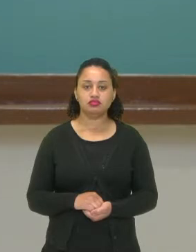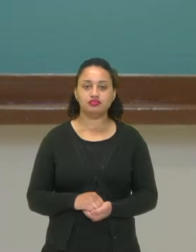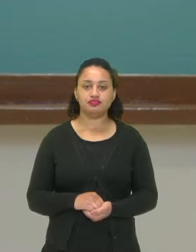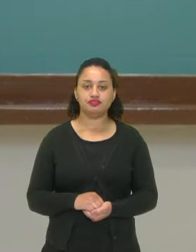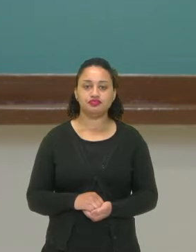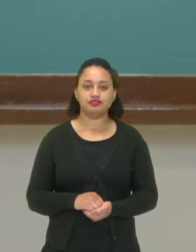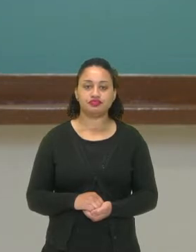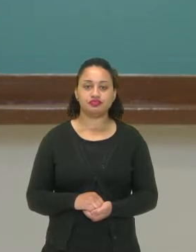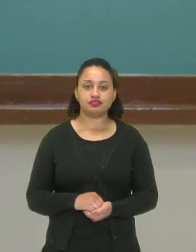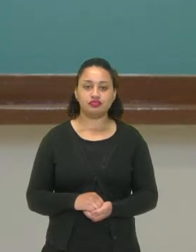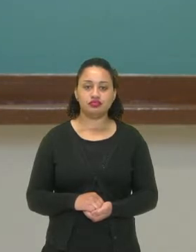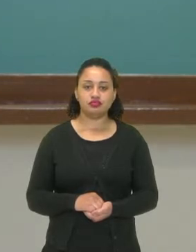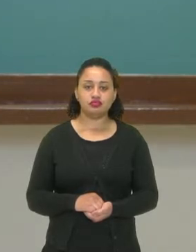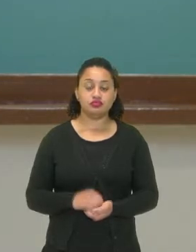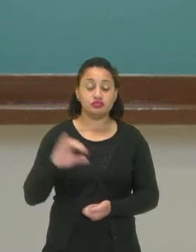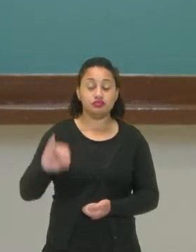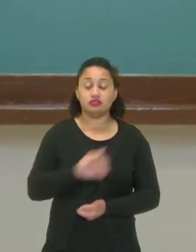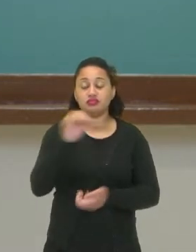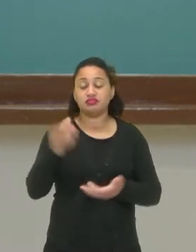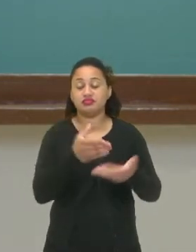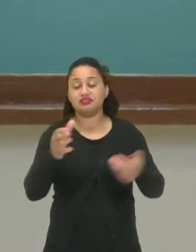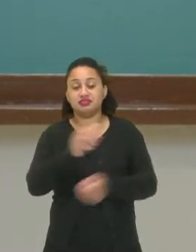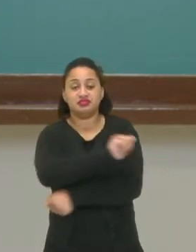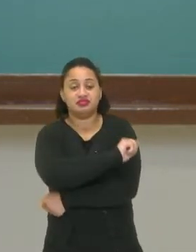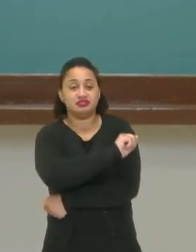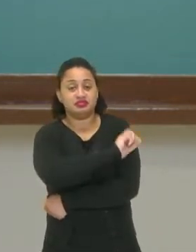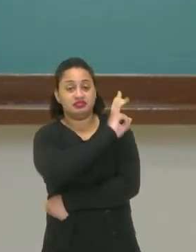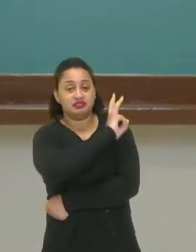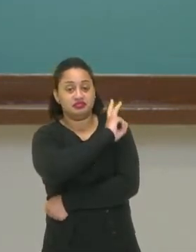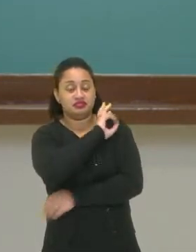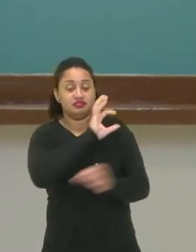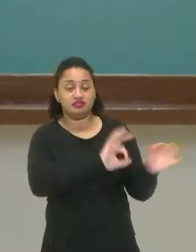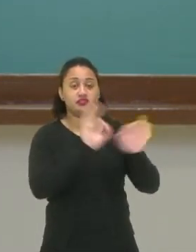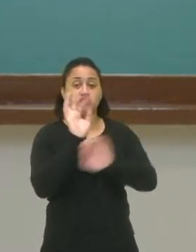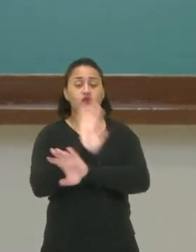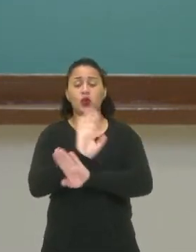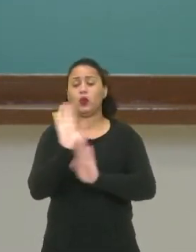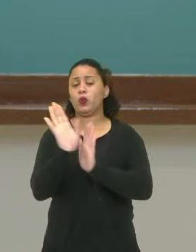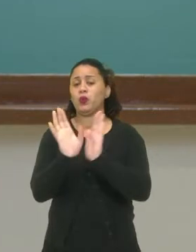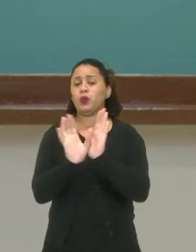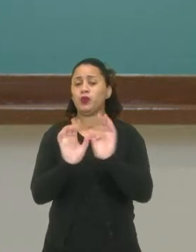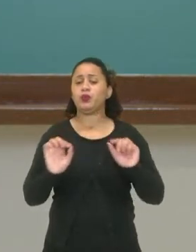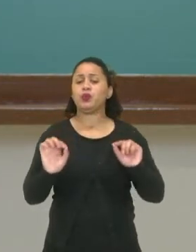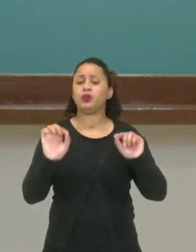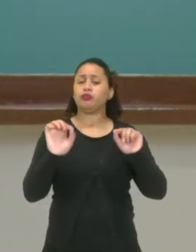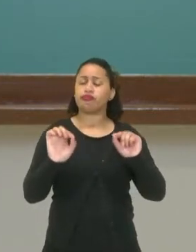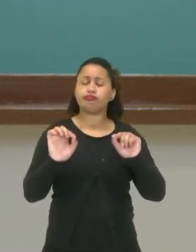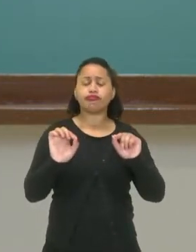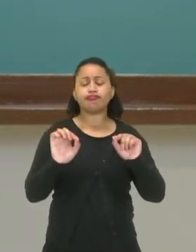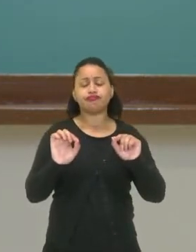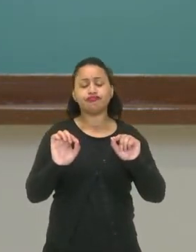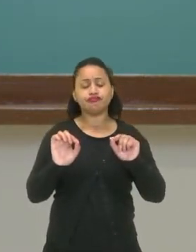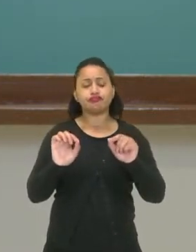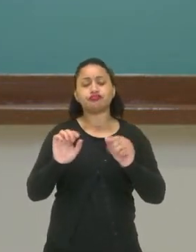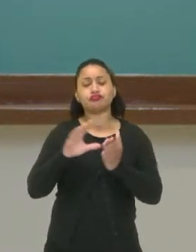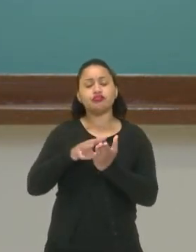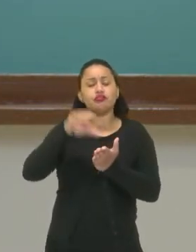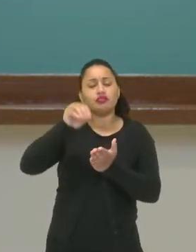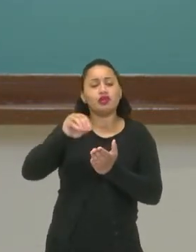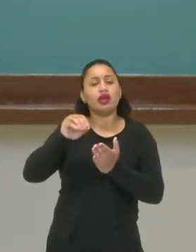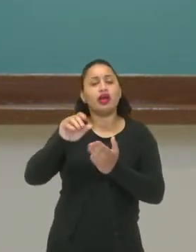Olá, estudantes da terceira série. Nesse vídeo vamos falar sobre geometria analítica. Mais